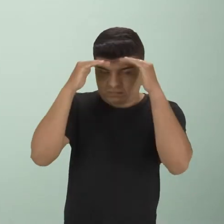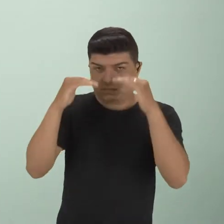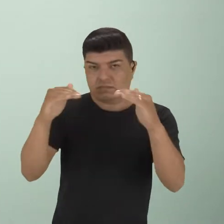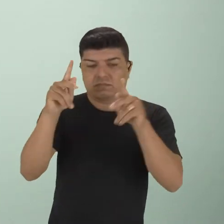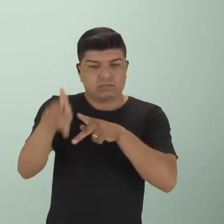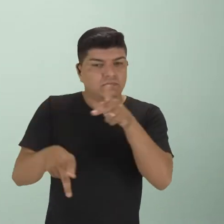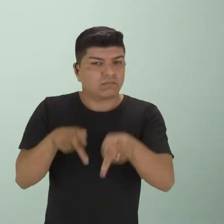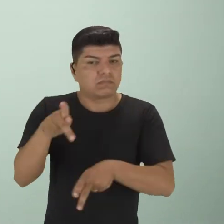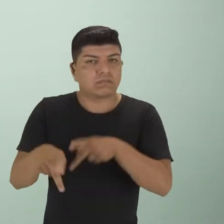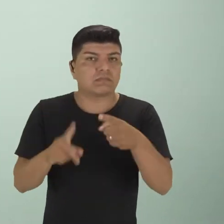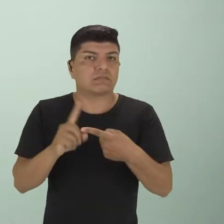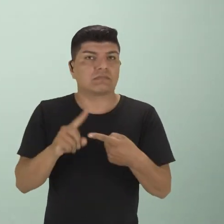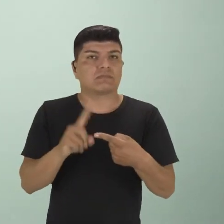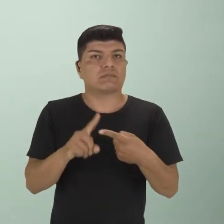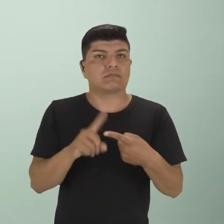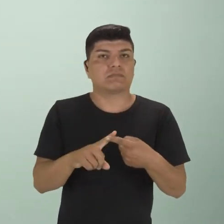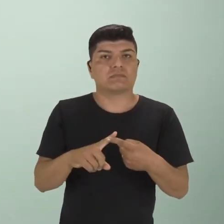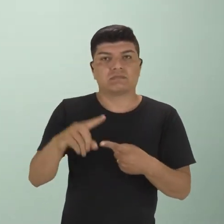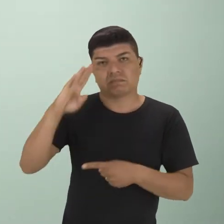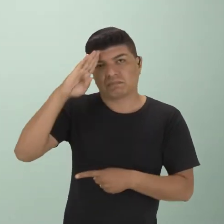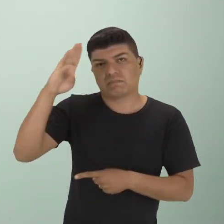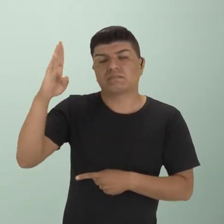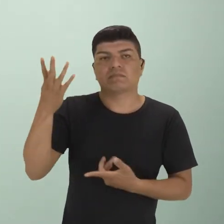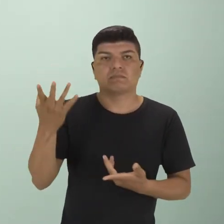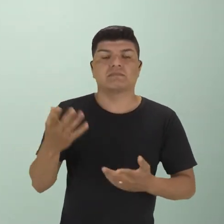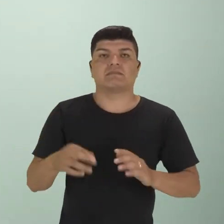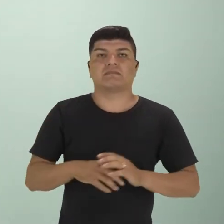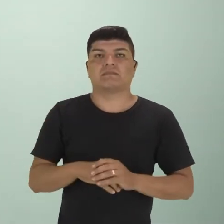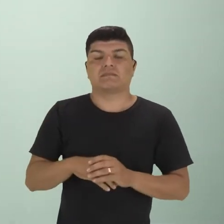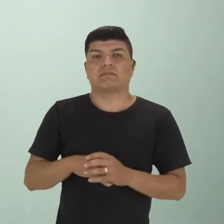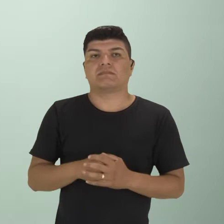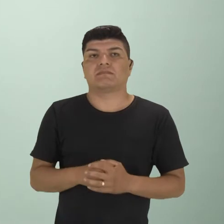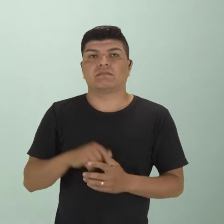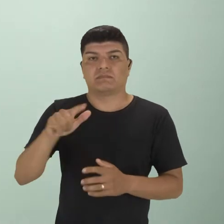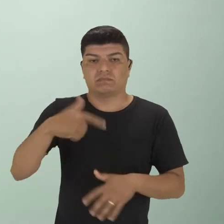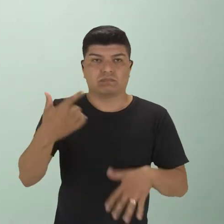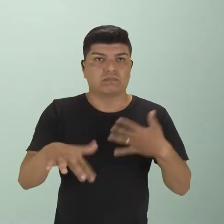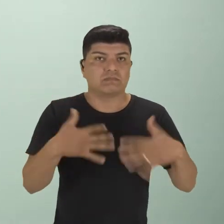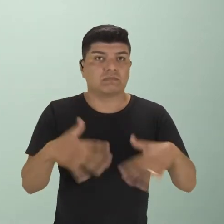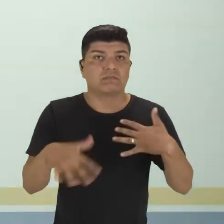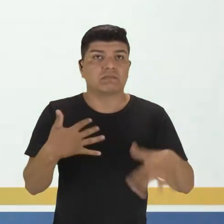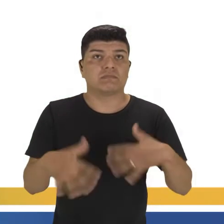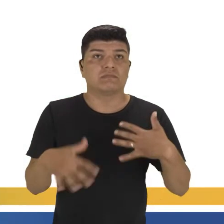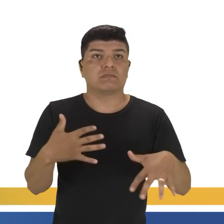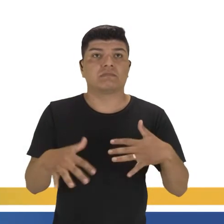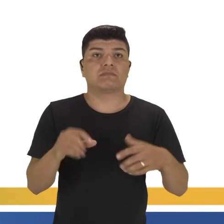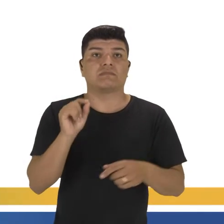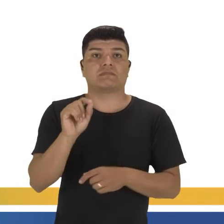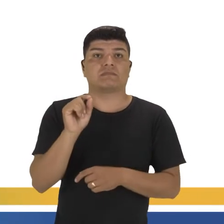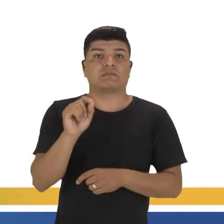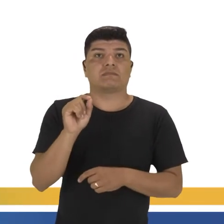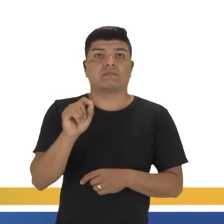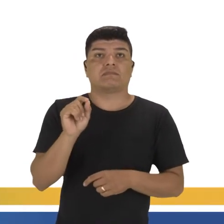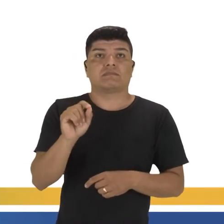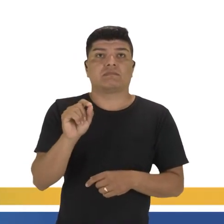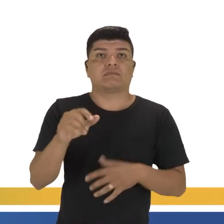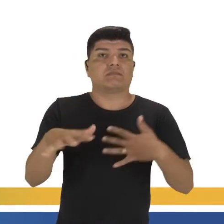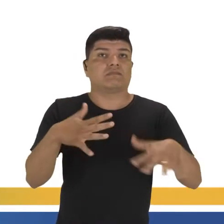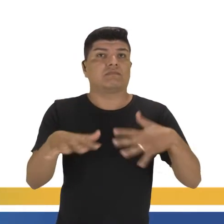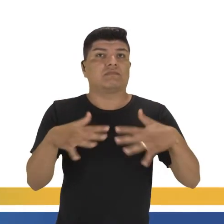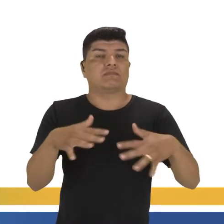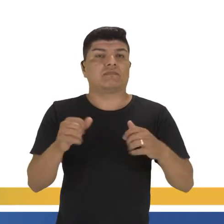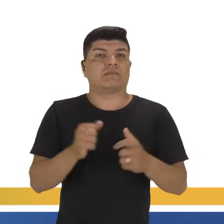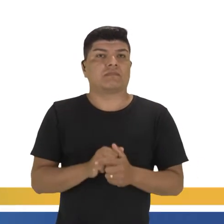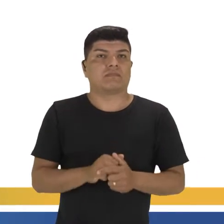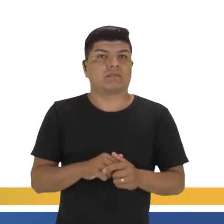coisa perante o povo. Até porque ele tinha esses princípios absolutistas, né? Outro movimento foi esse encuraçado Potequim, né? Que foi aí um